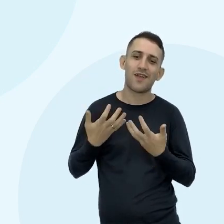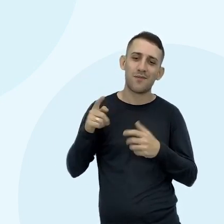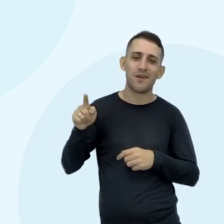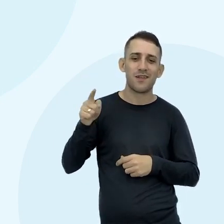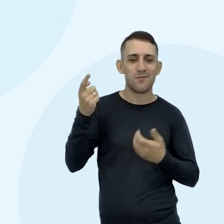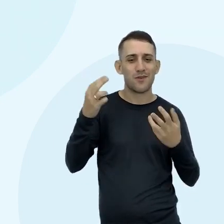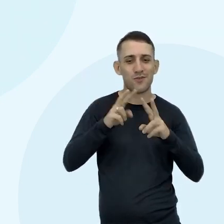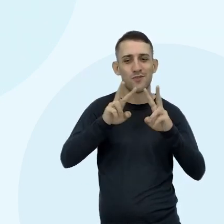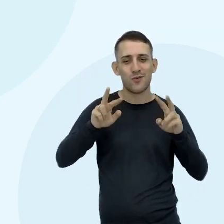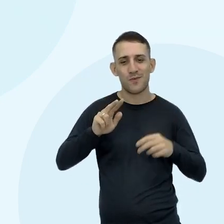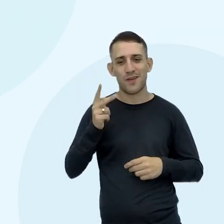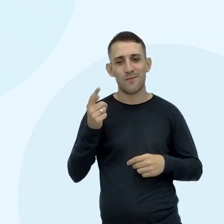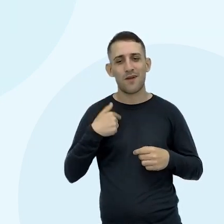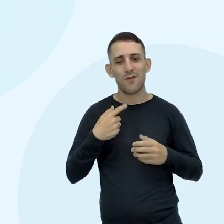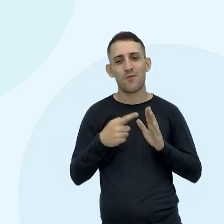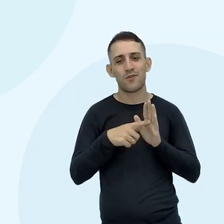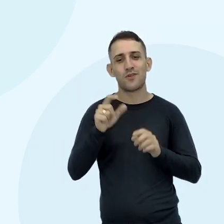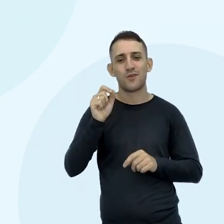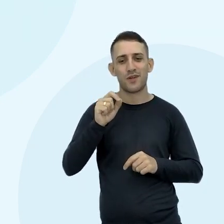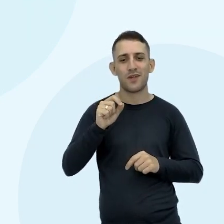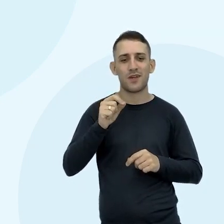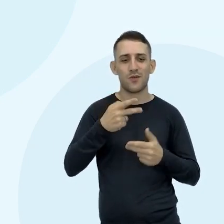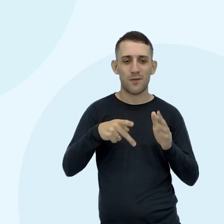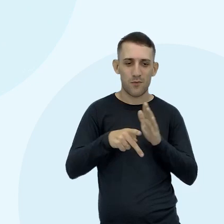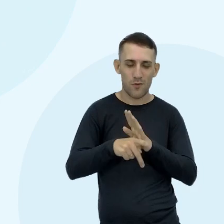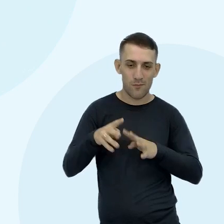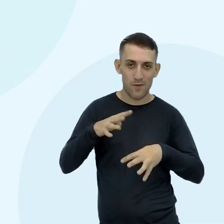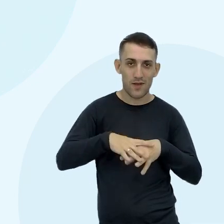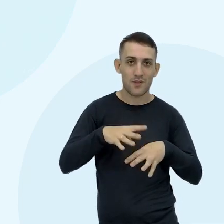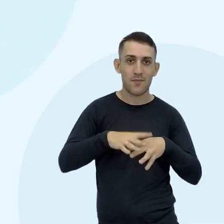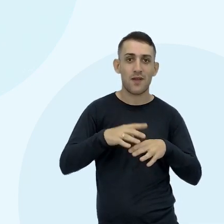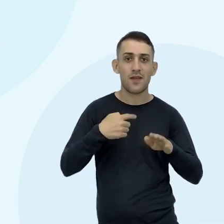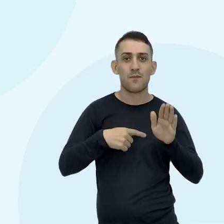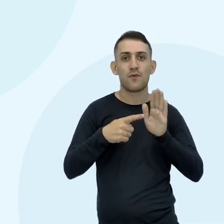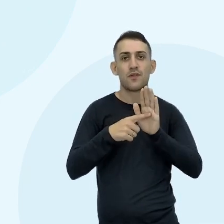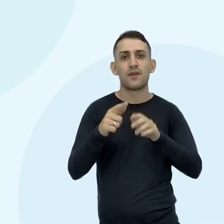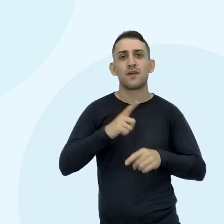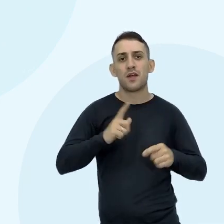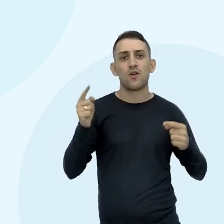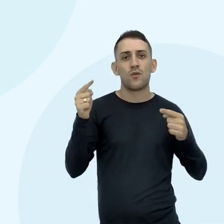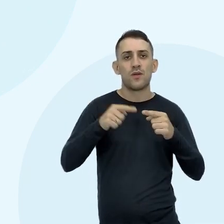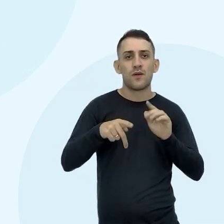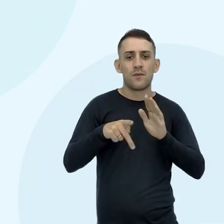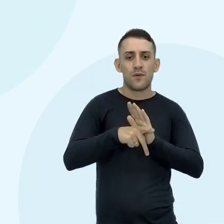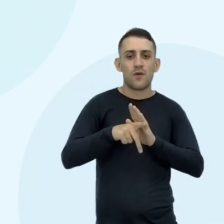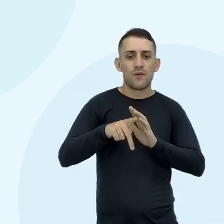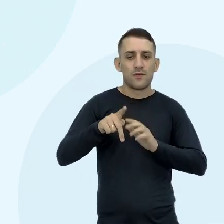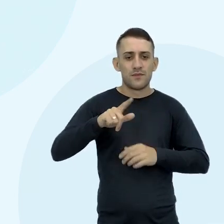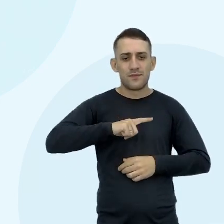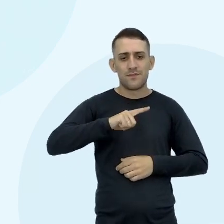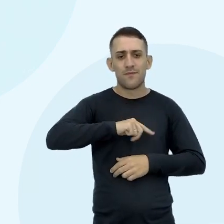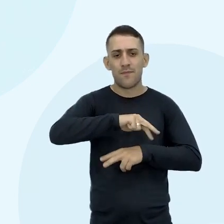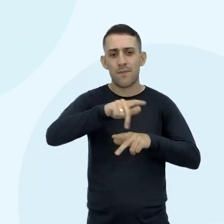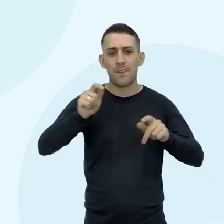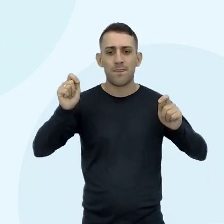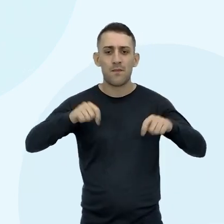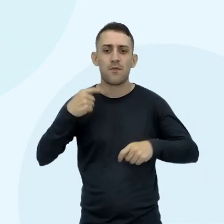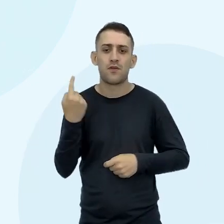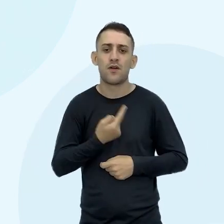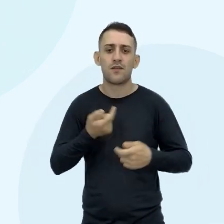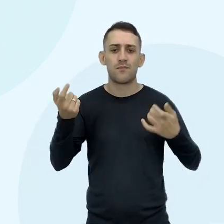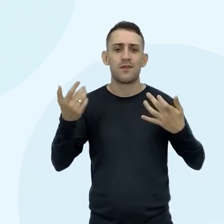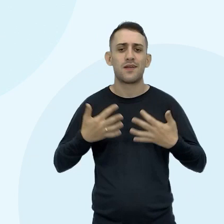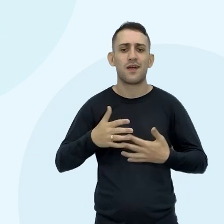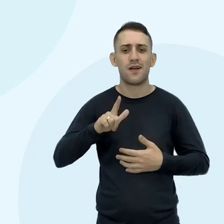falou de pH também Mas aí eu mostrei A fórmula matemática Então mostrei Que tinha a ver com expoente Então como tem a ver com expoente A gente fala de